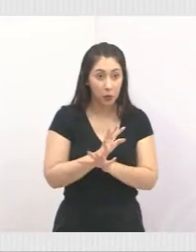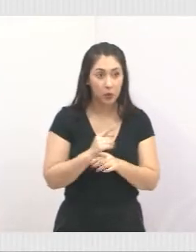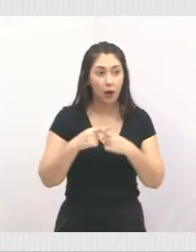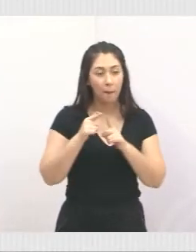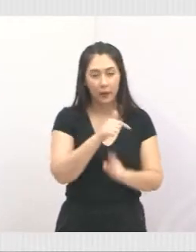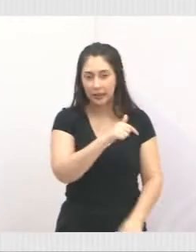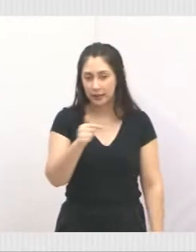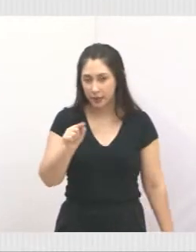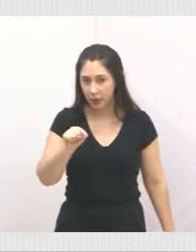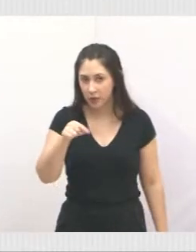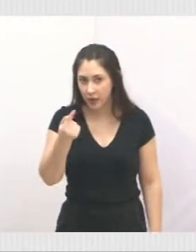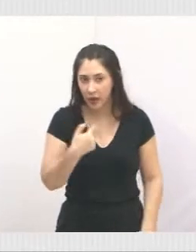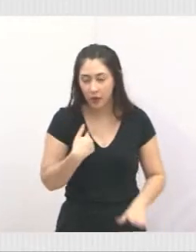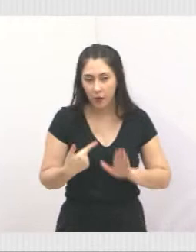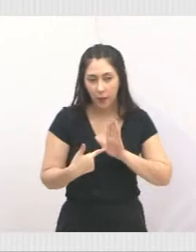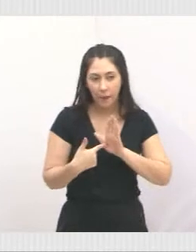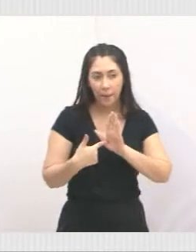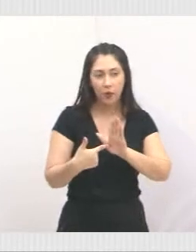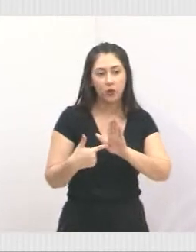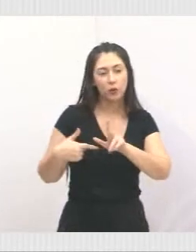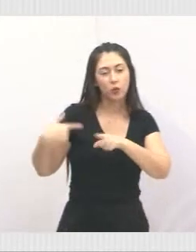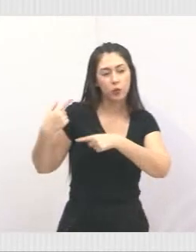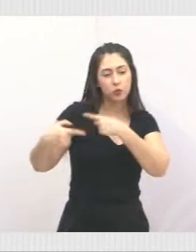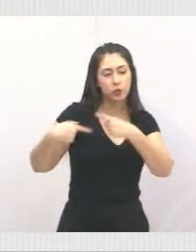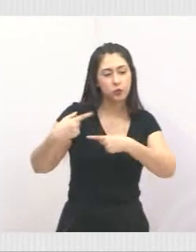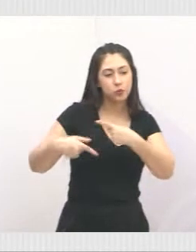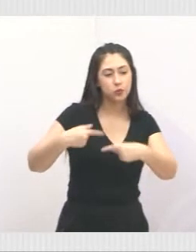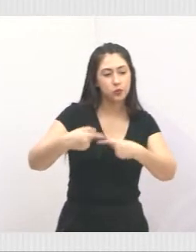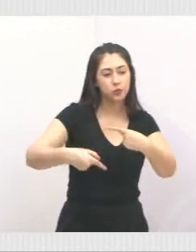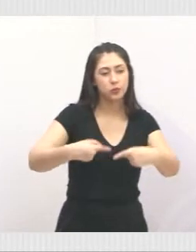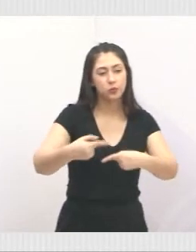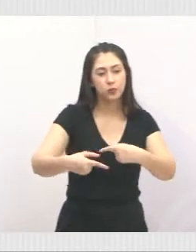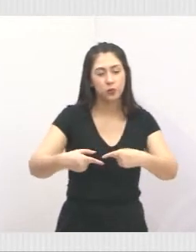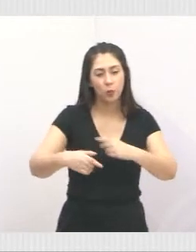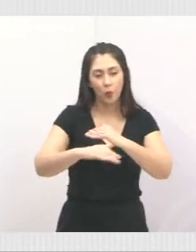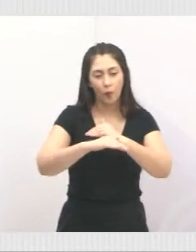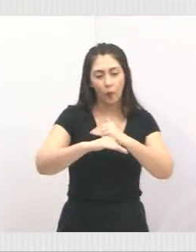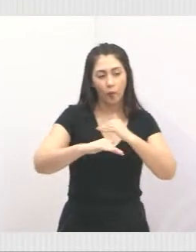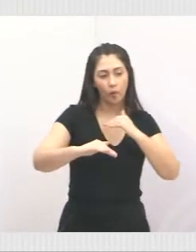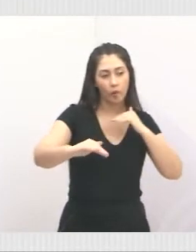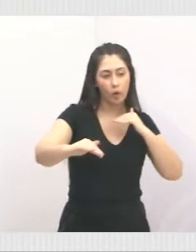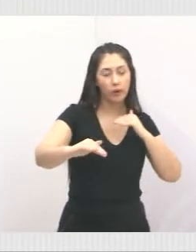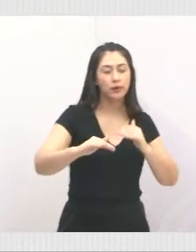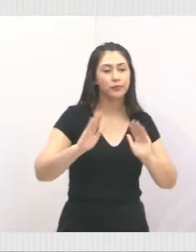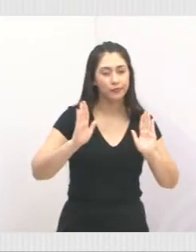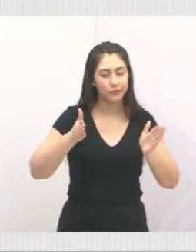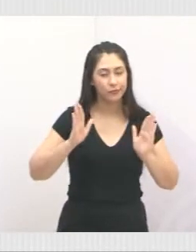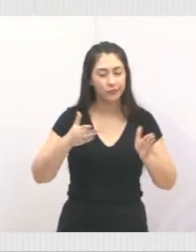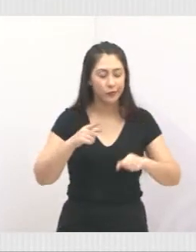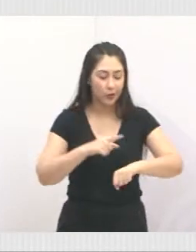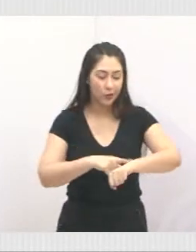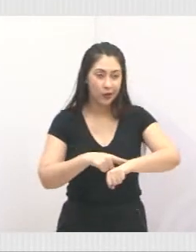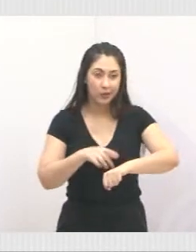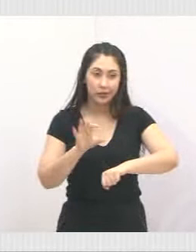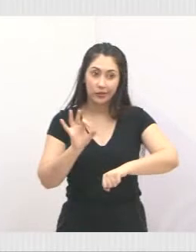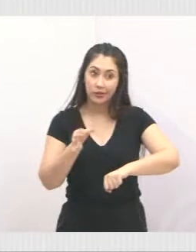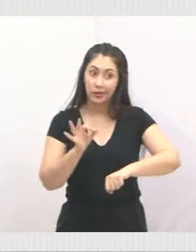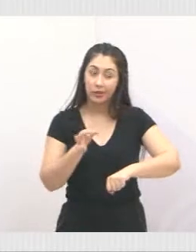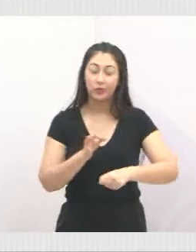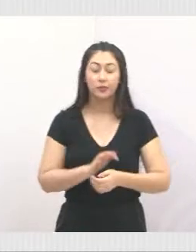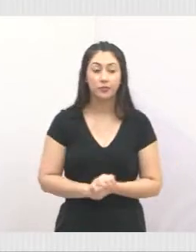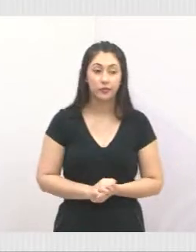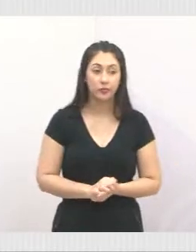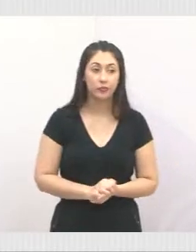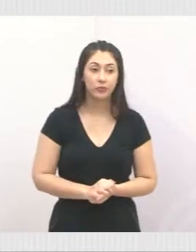semana que vem, eu mostro, o rolo já estava lá em cima do caminhão para passar. Como já tinha dado o horário, né?